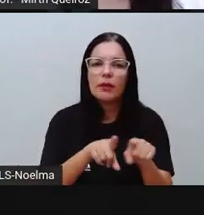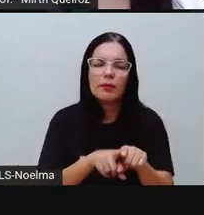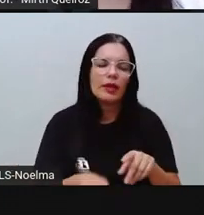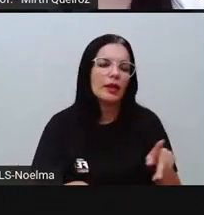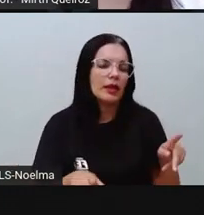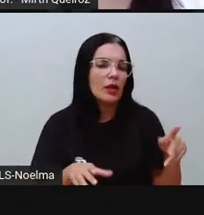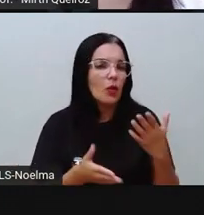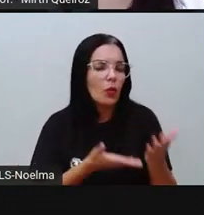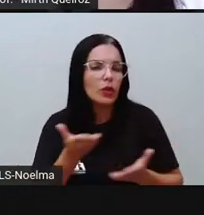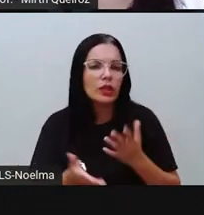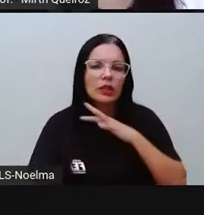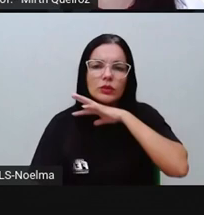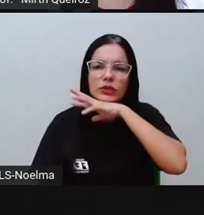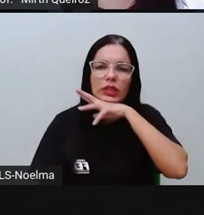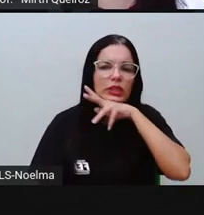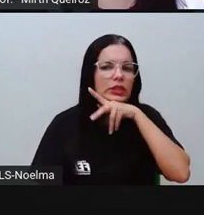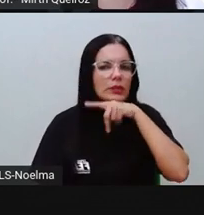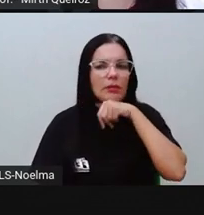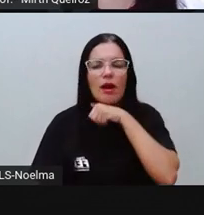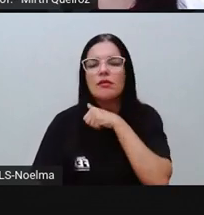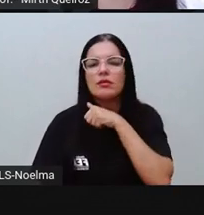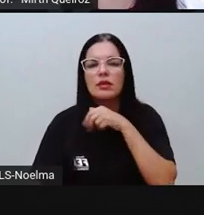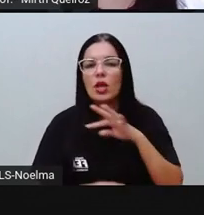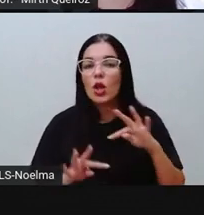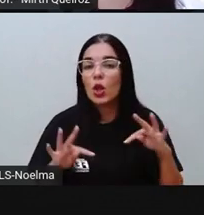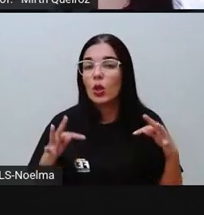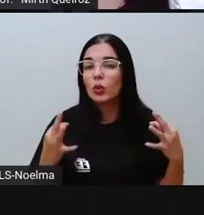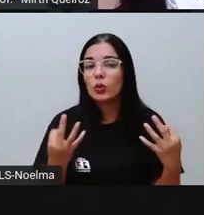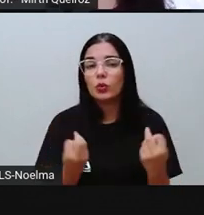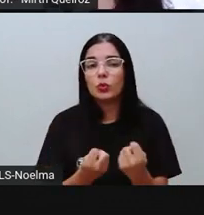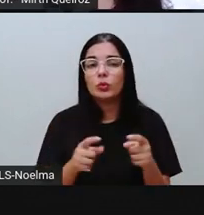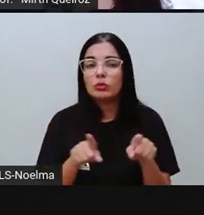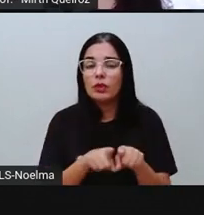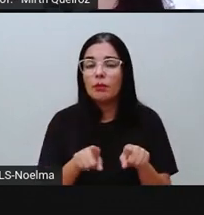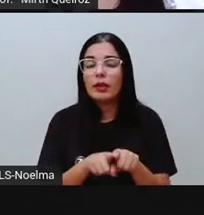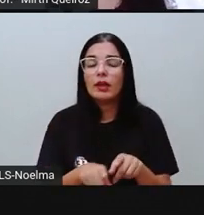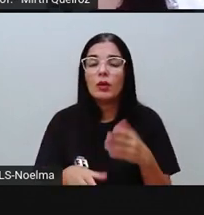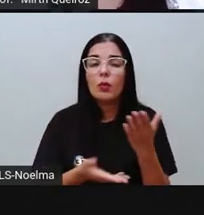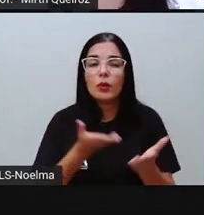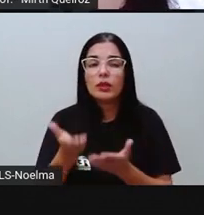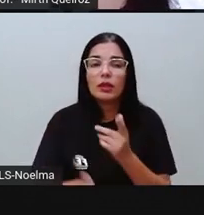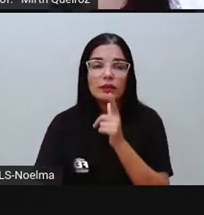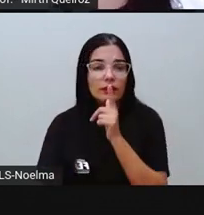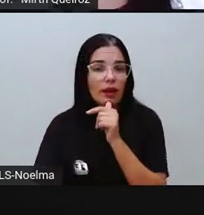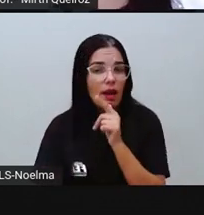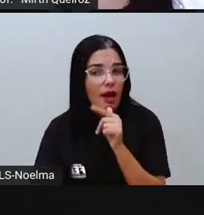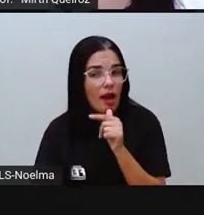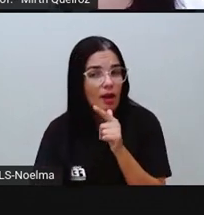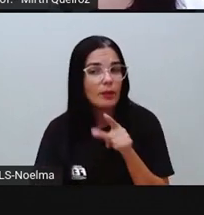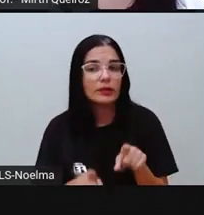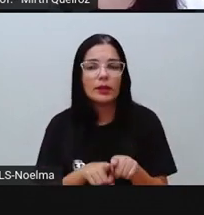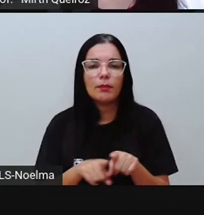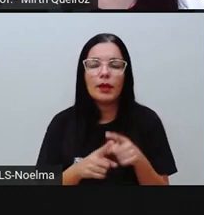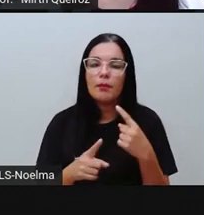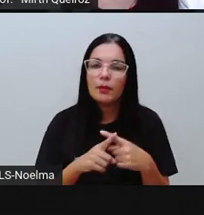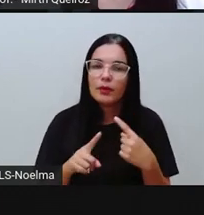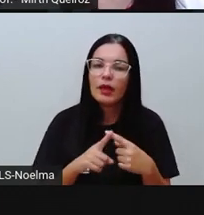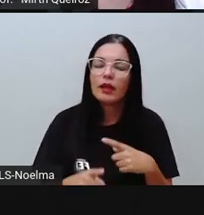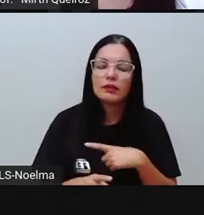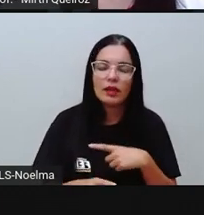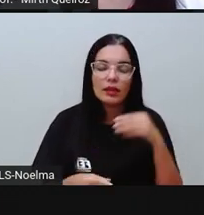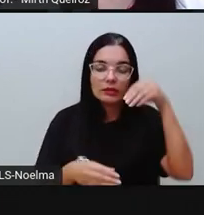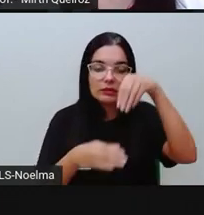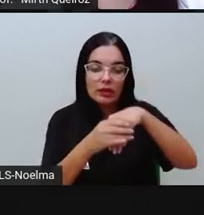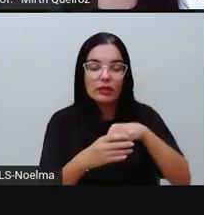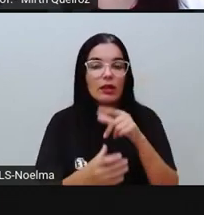animais, certo? Nós precisamos cuidar também da nossa água, isso mesmo. Porque dentro da água, nós também vamos